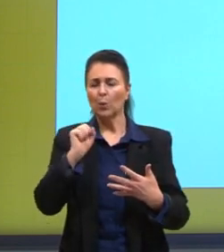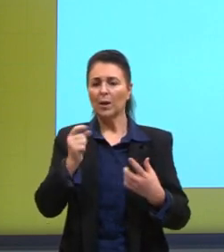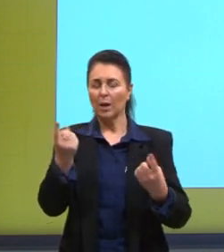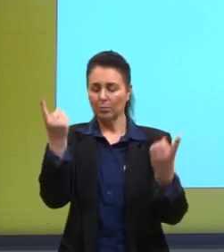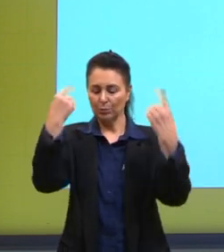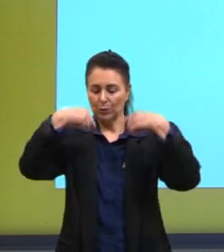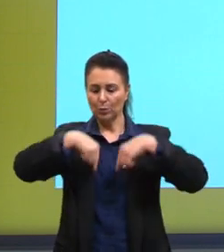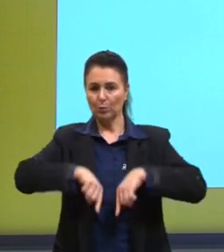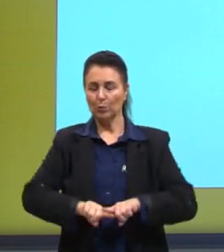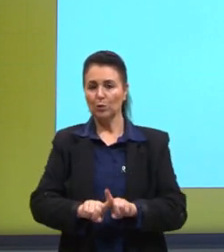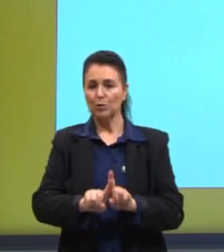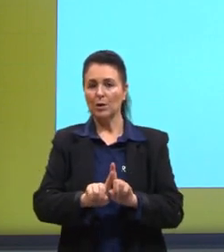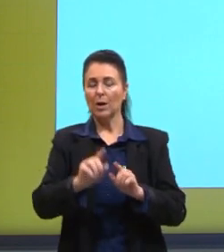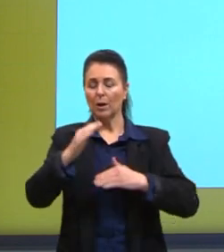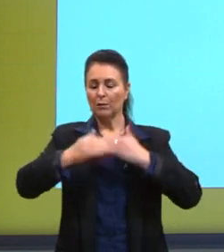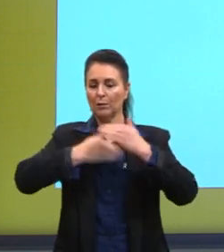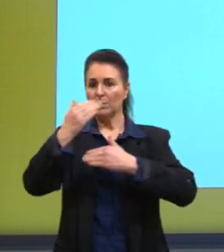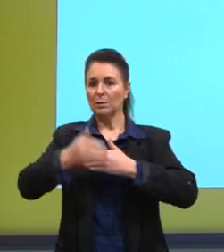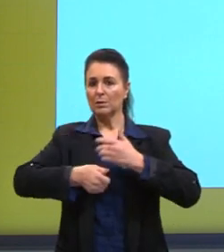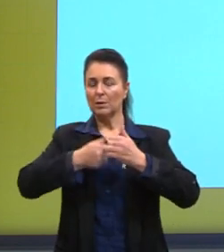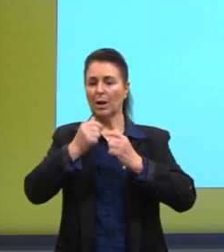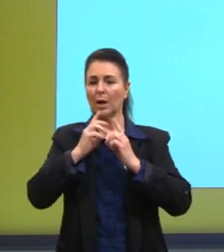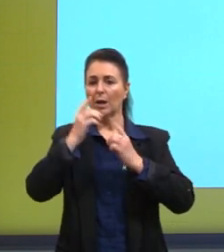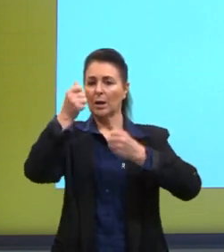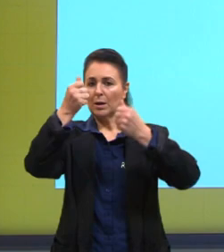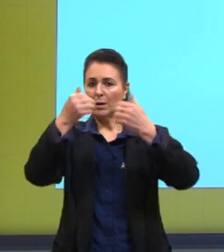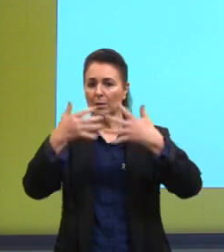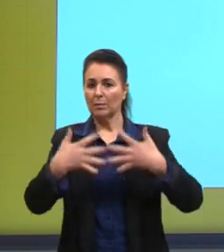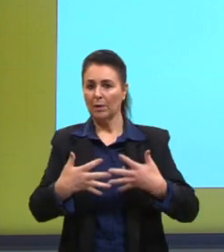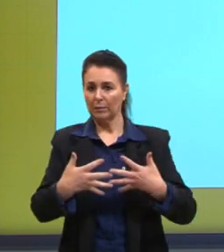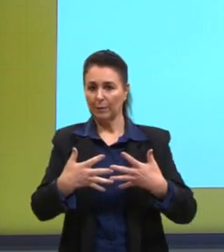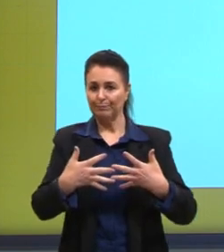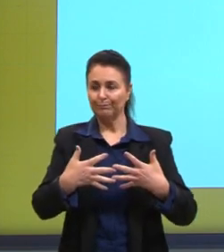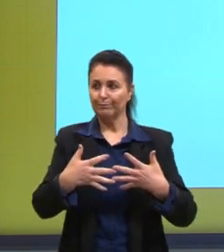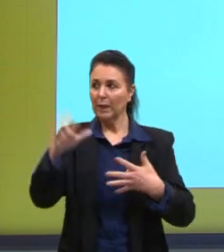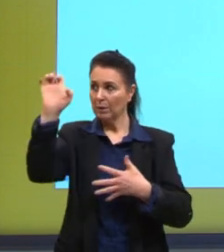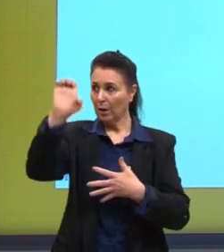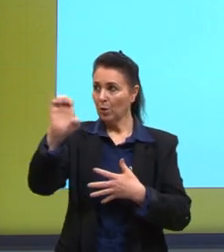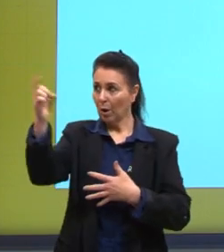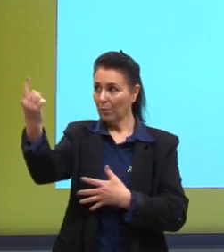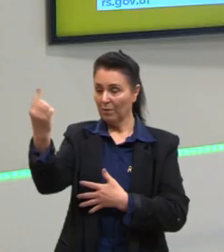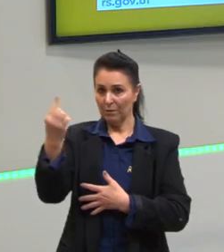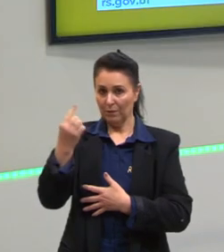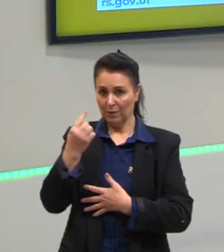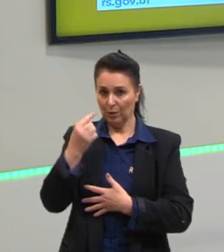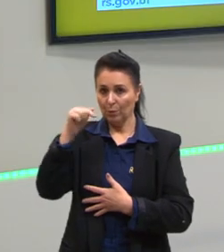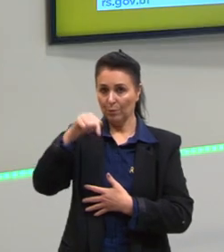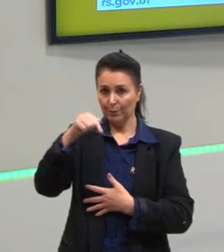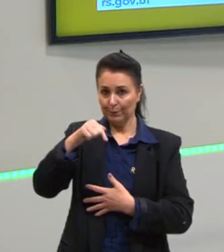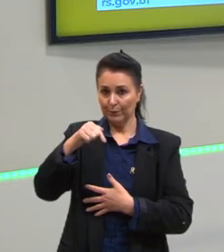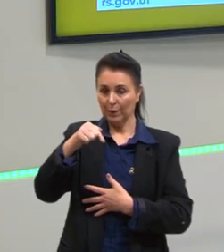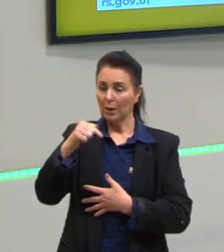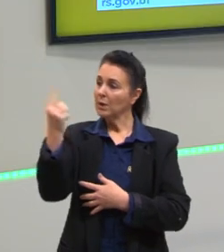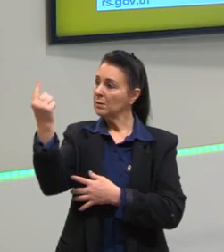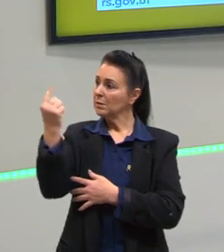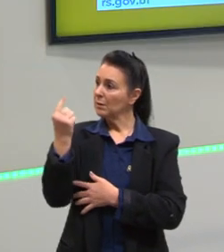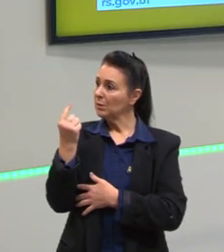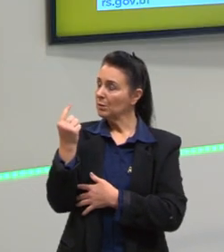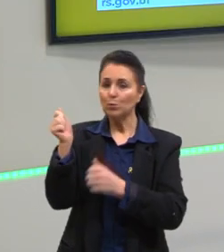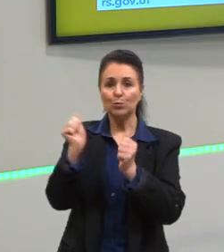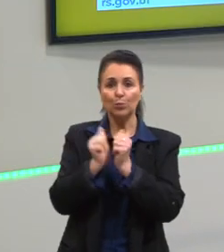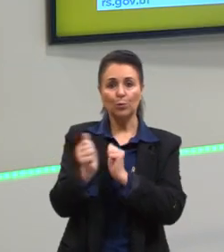evolucionista justificava? Os camaradas virem da Europa para cá trazer a cultura para os povos nativos.